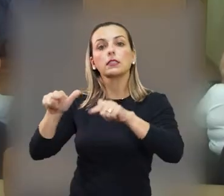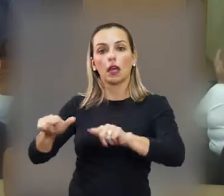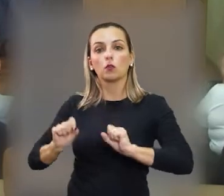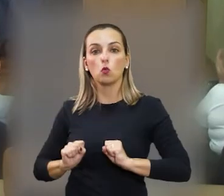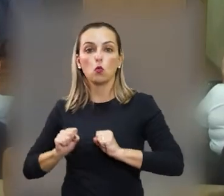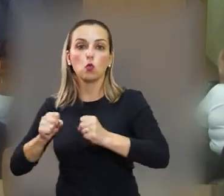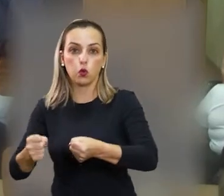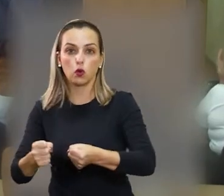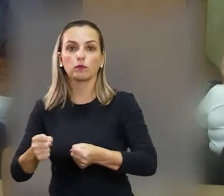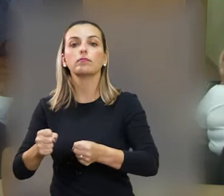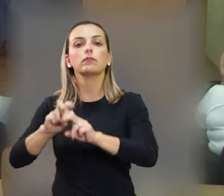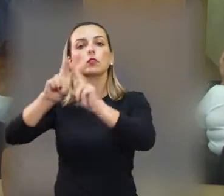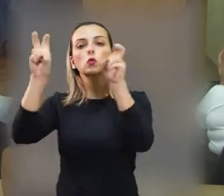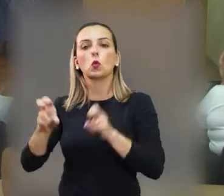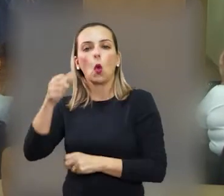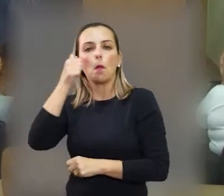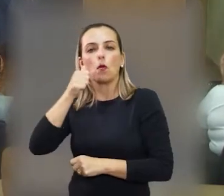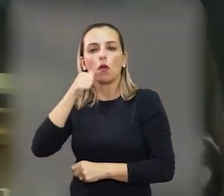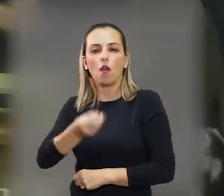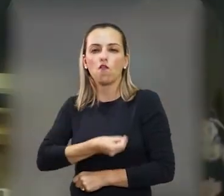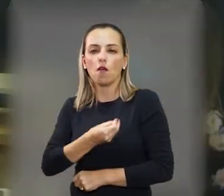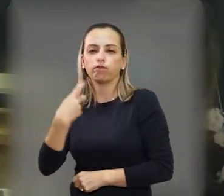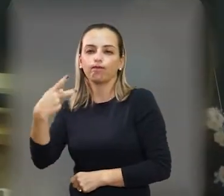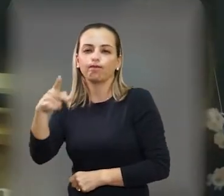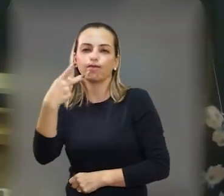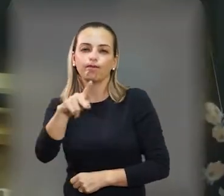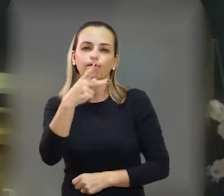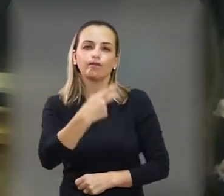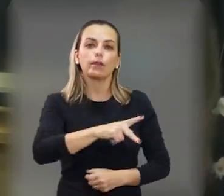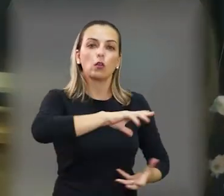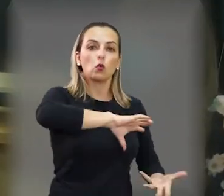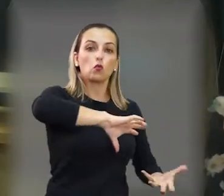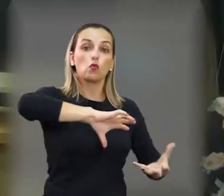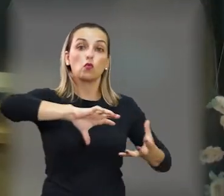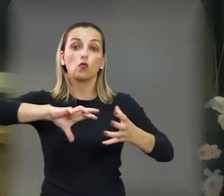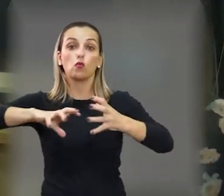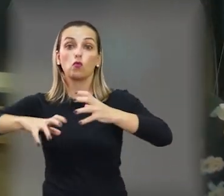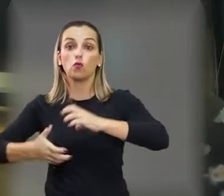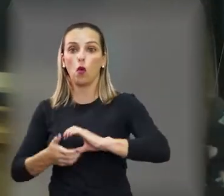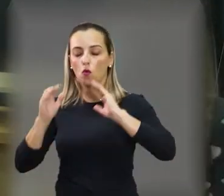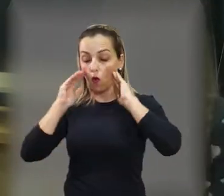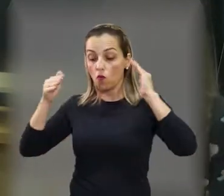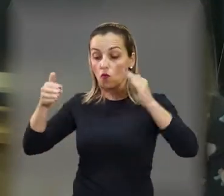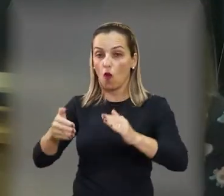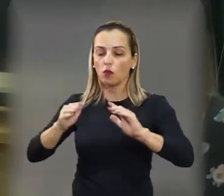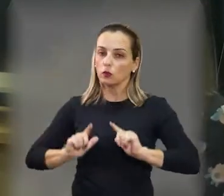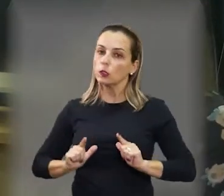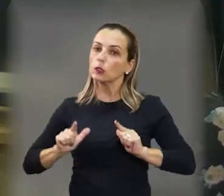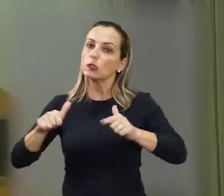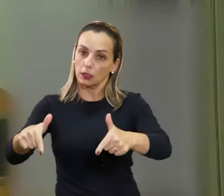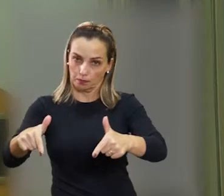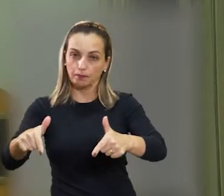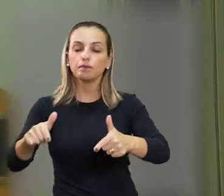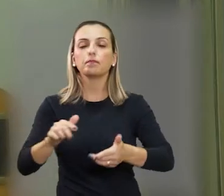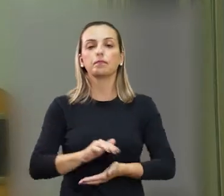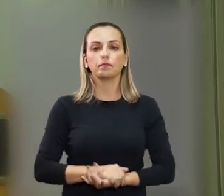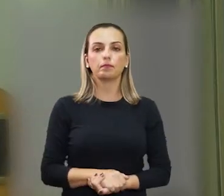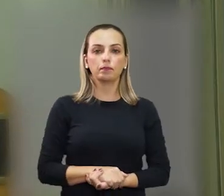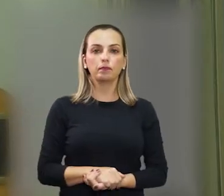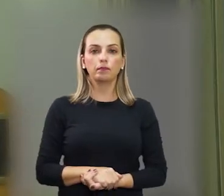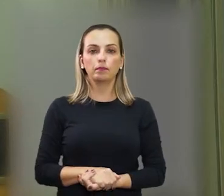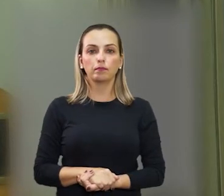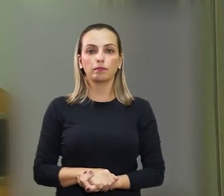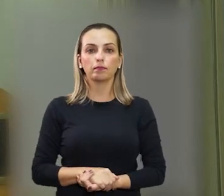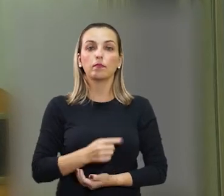Sociologia, é na transformação da realidade das mulheres que Graziella aplica o seu conhecimento. E o que nos uniu foi a